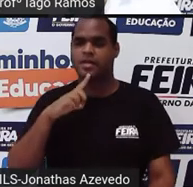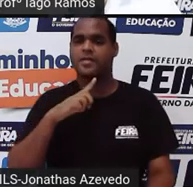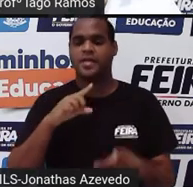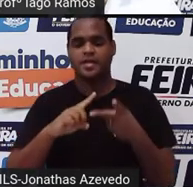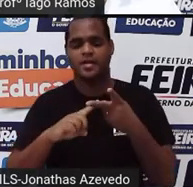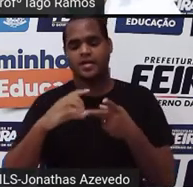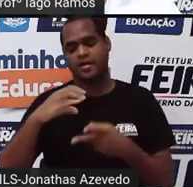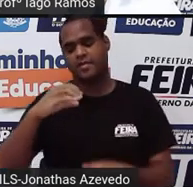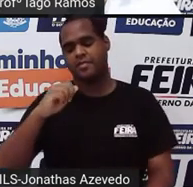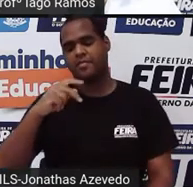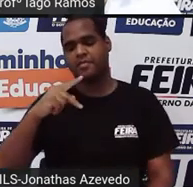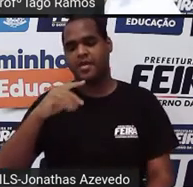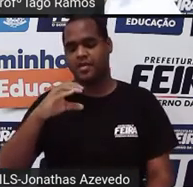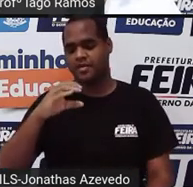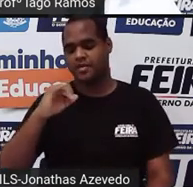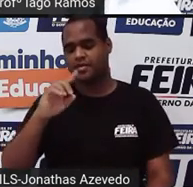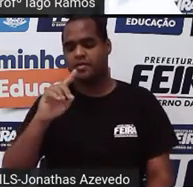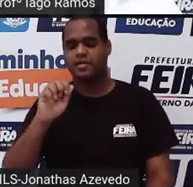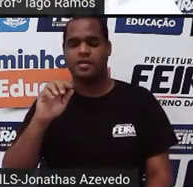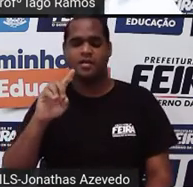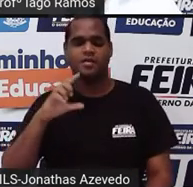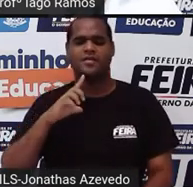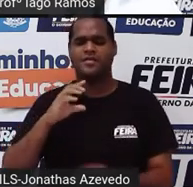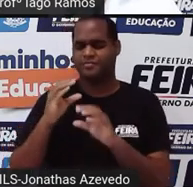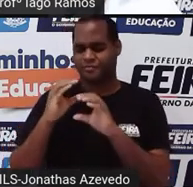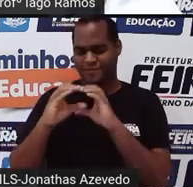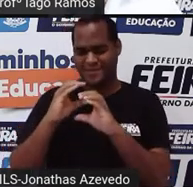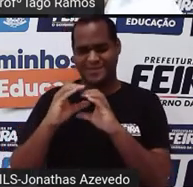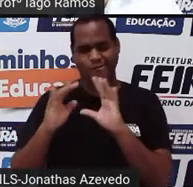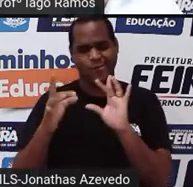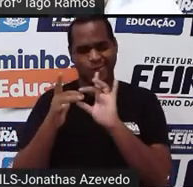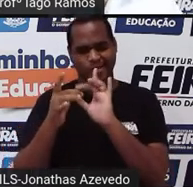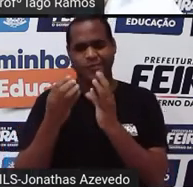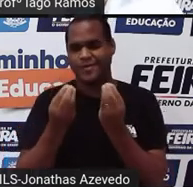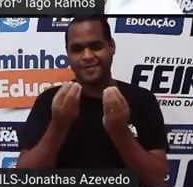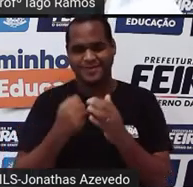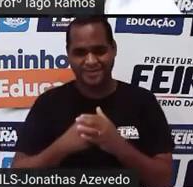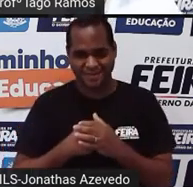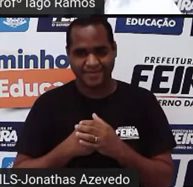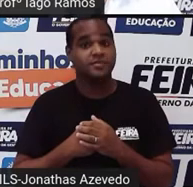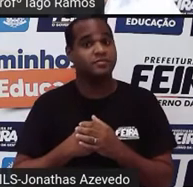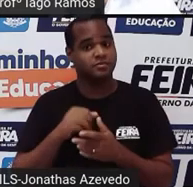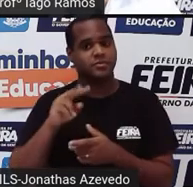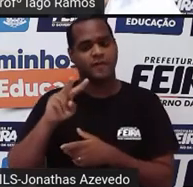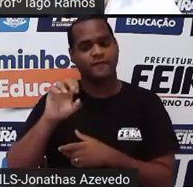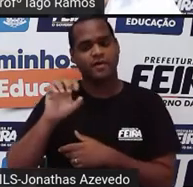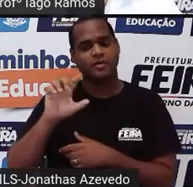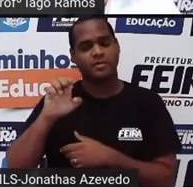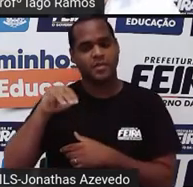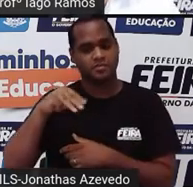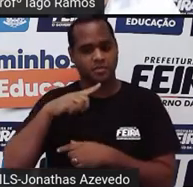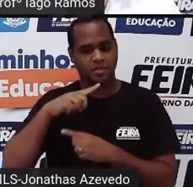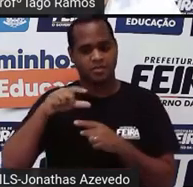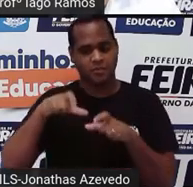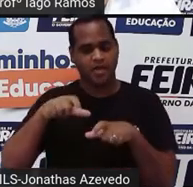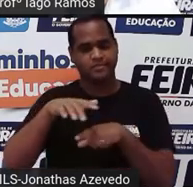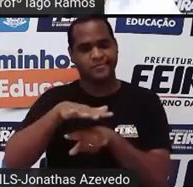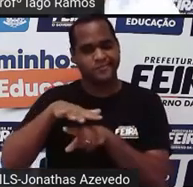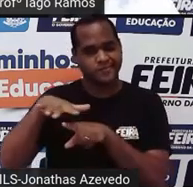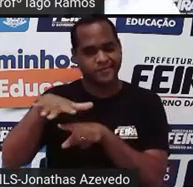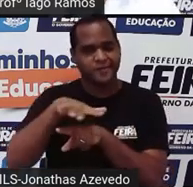que elas se comunicam, tá? Importante que a gente saiba que volume significa o espaço